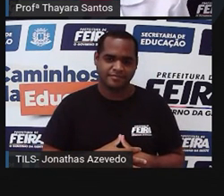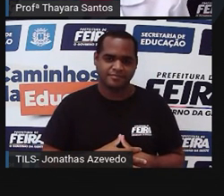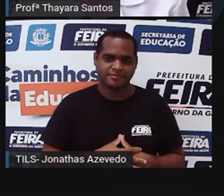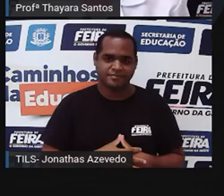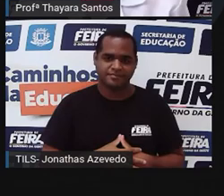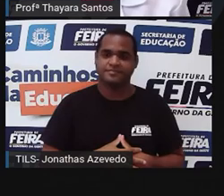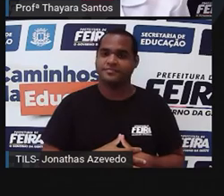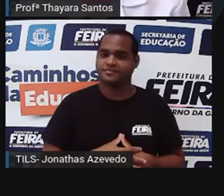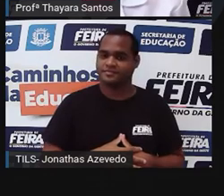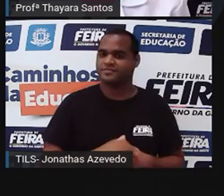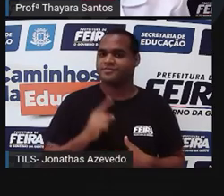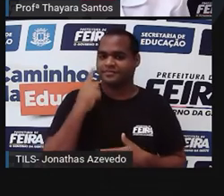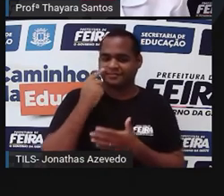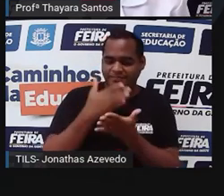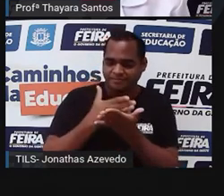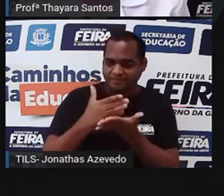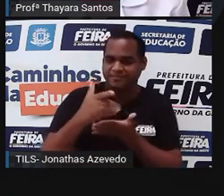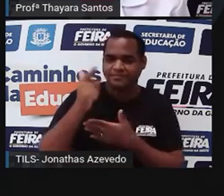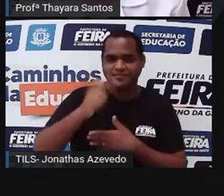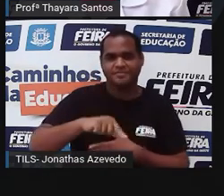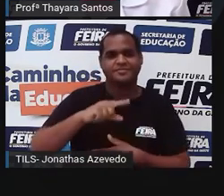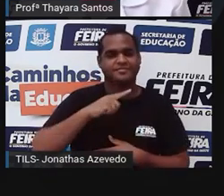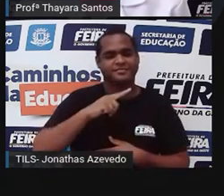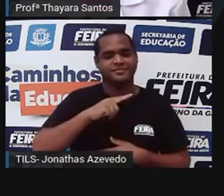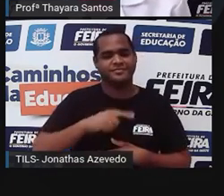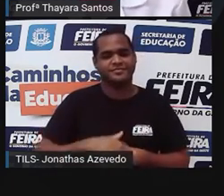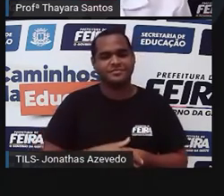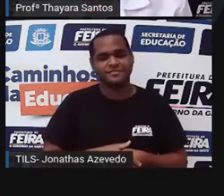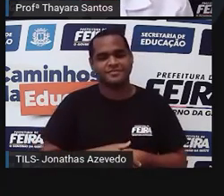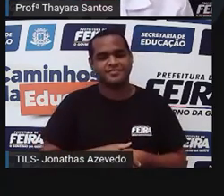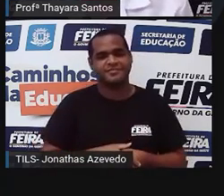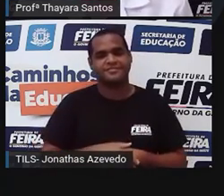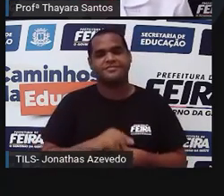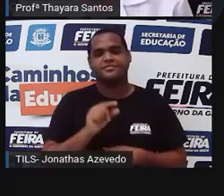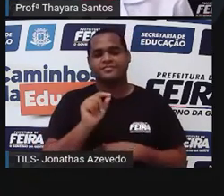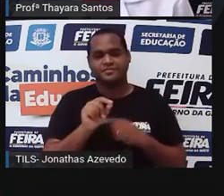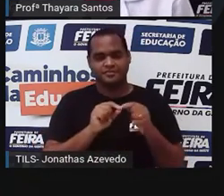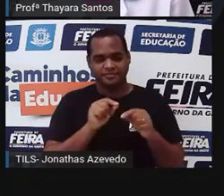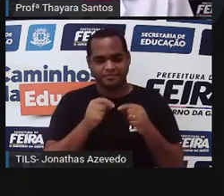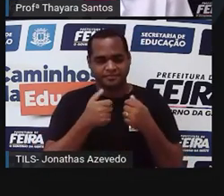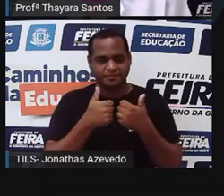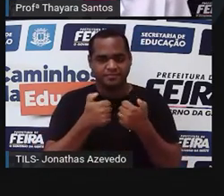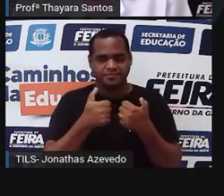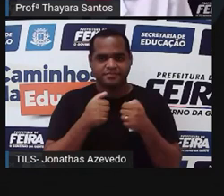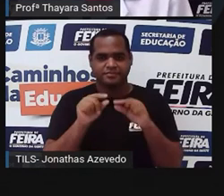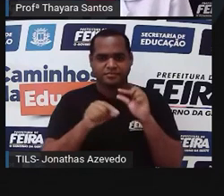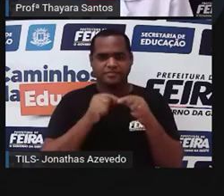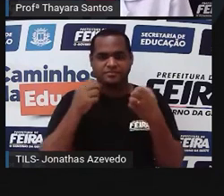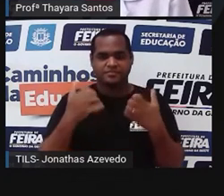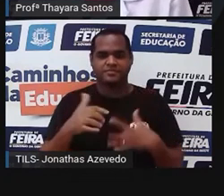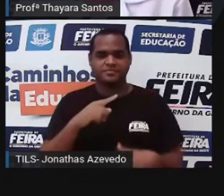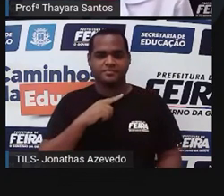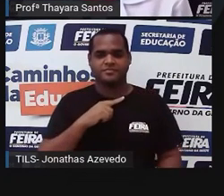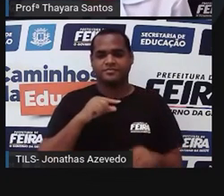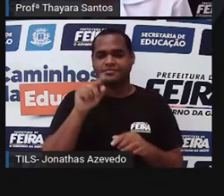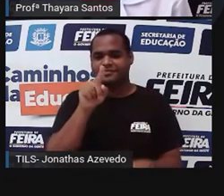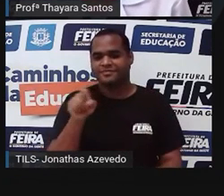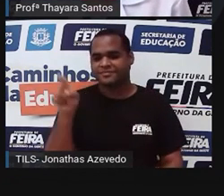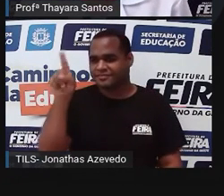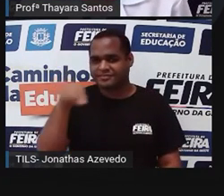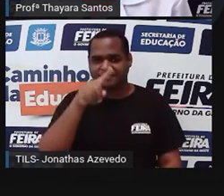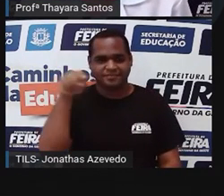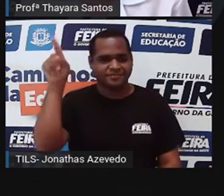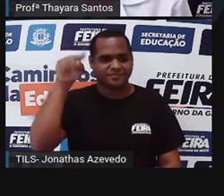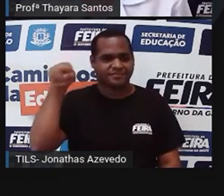depois cliquem em começar de novo. Esse joguinho que eu preparei para vocês é um joguinho do labirinto. Então, aqui